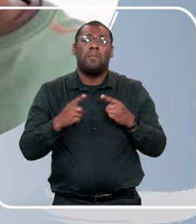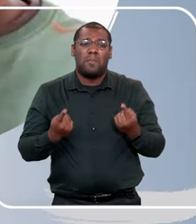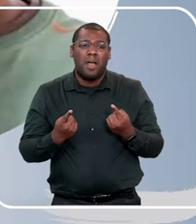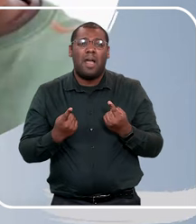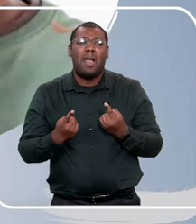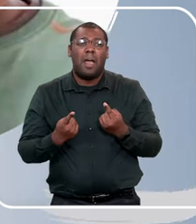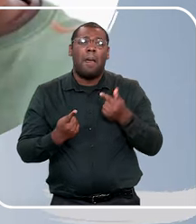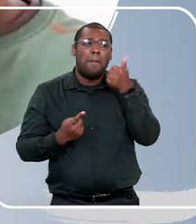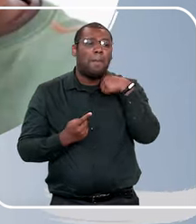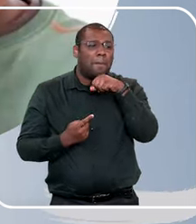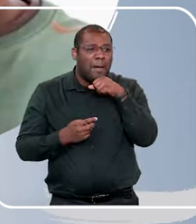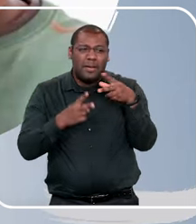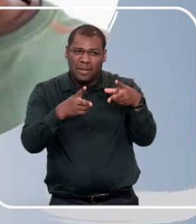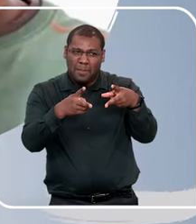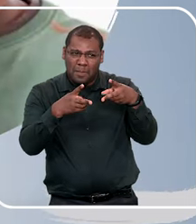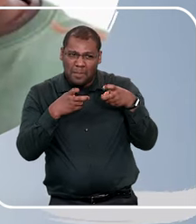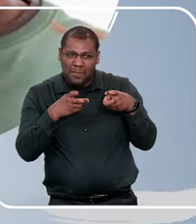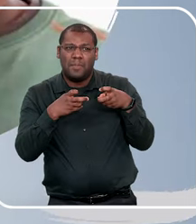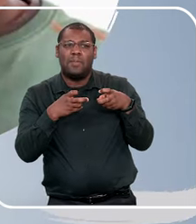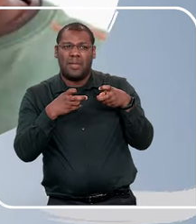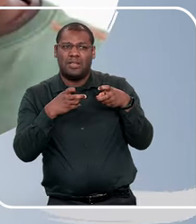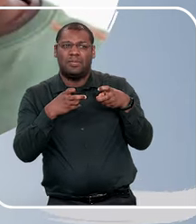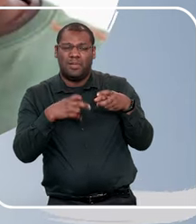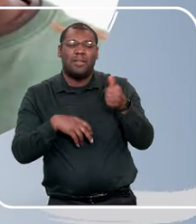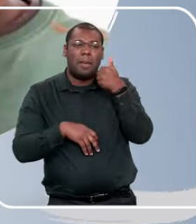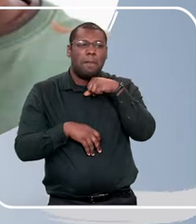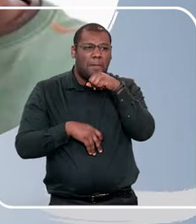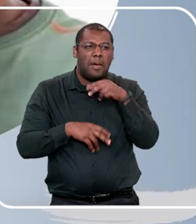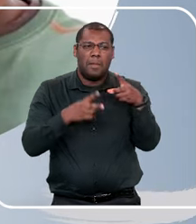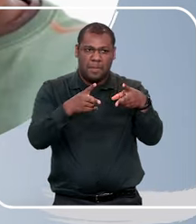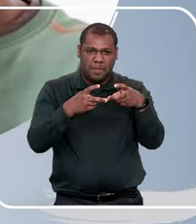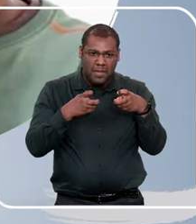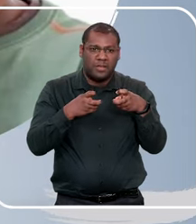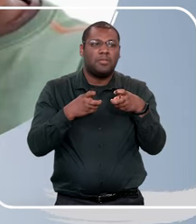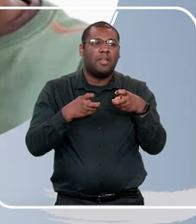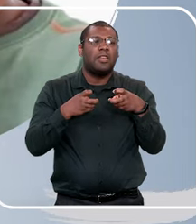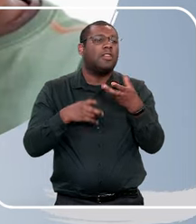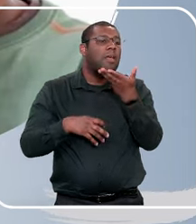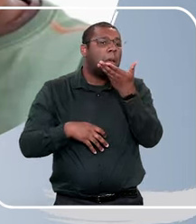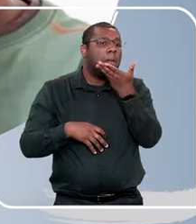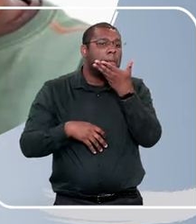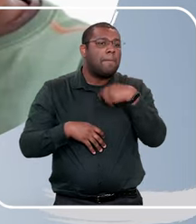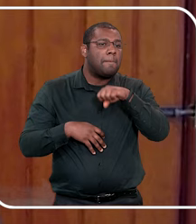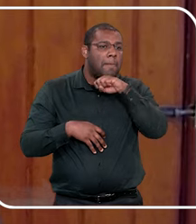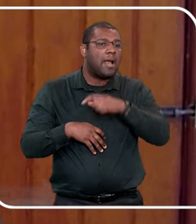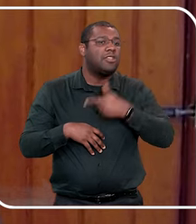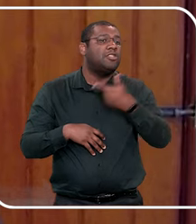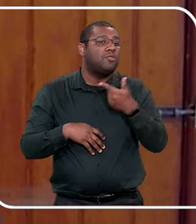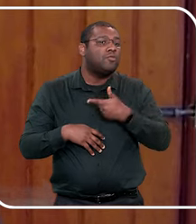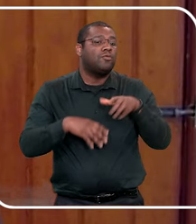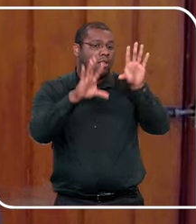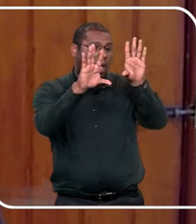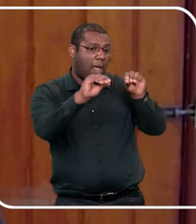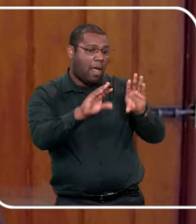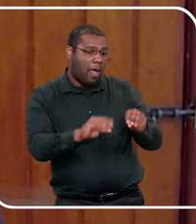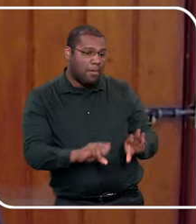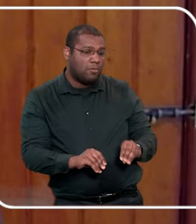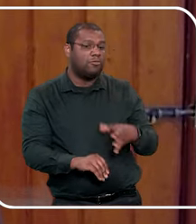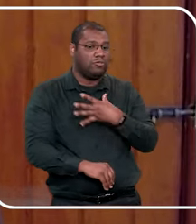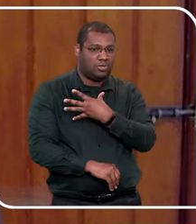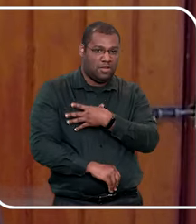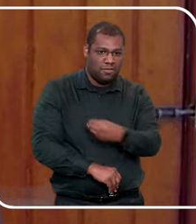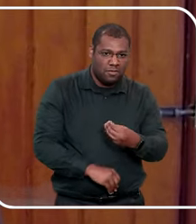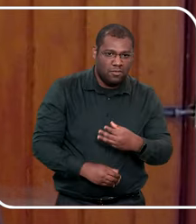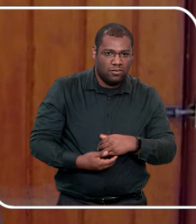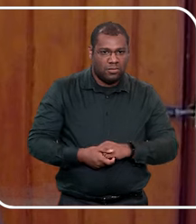teve todos os sinais e sabia, mas não queria enxergar, porque era dependente emocional de quem praticava o abuso, né, era o padrasto, e quando ela